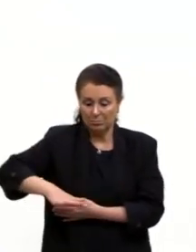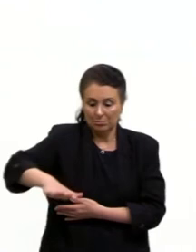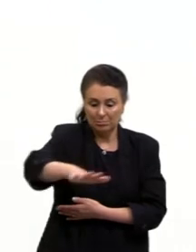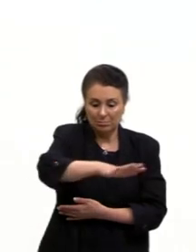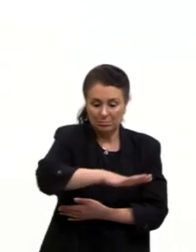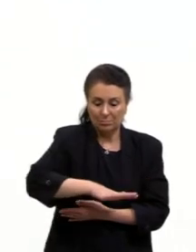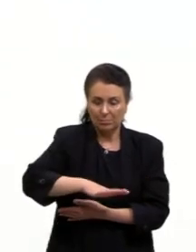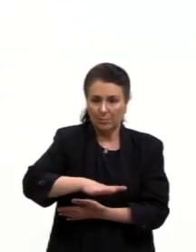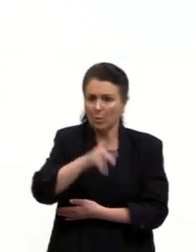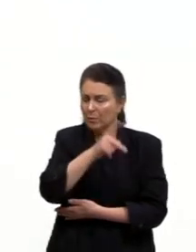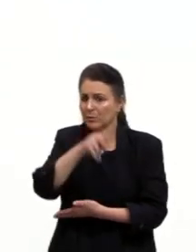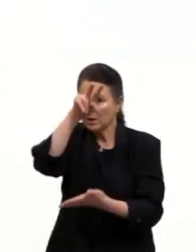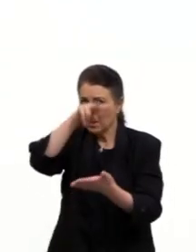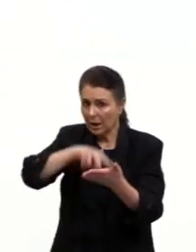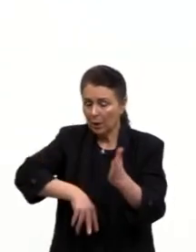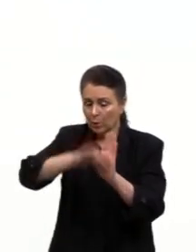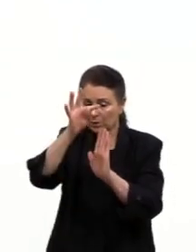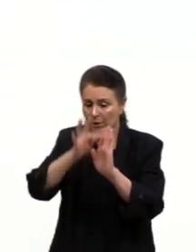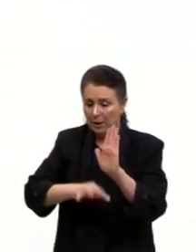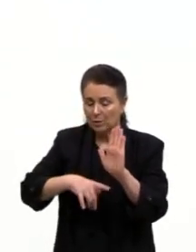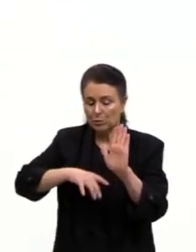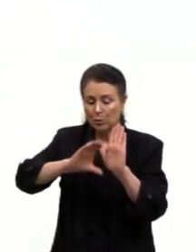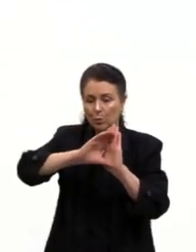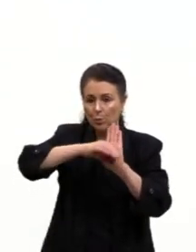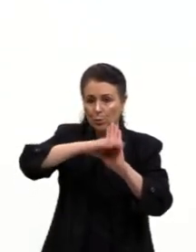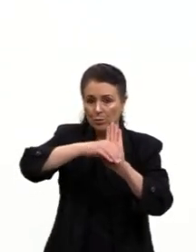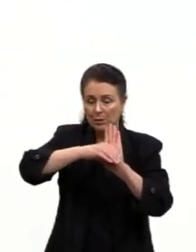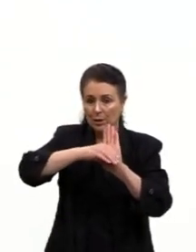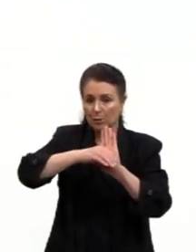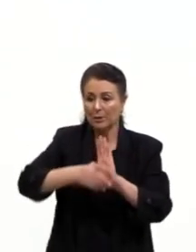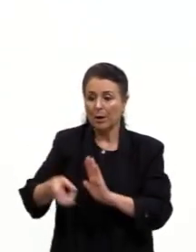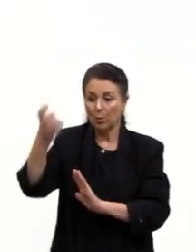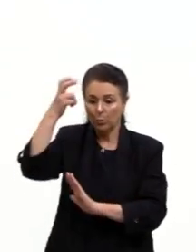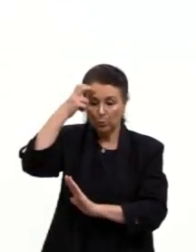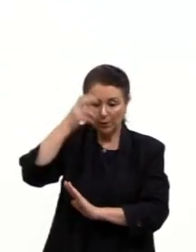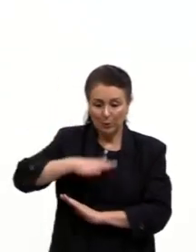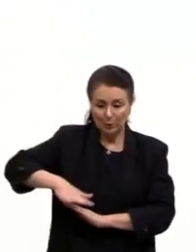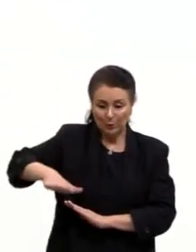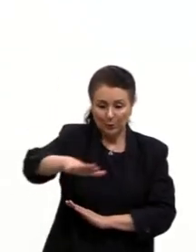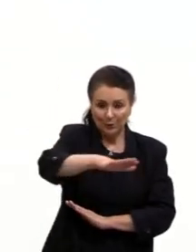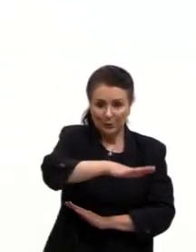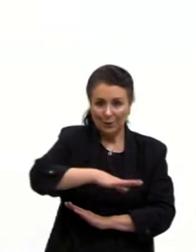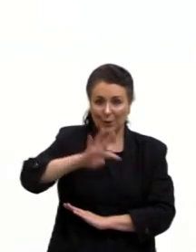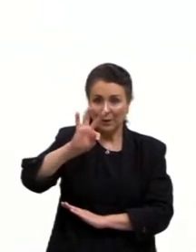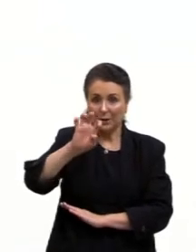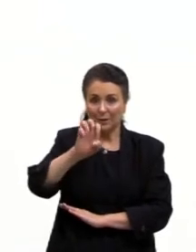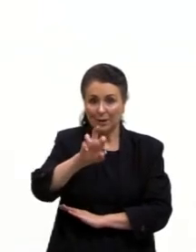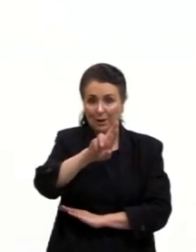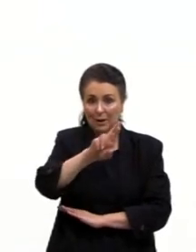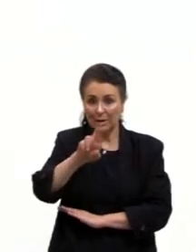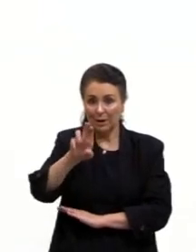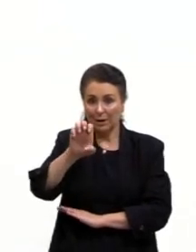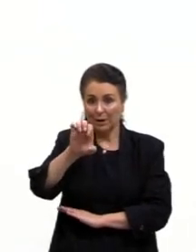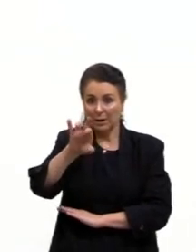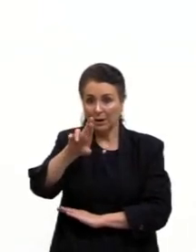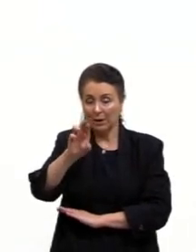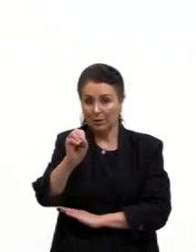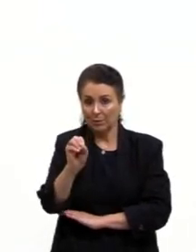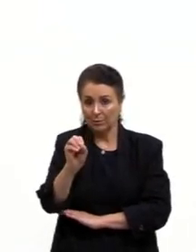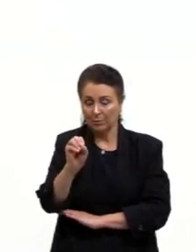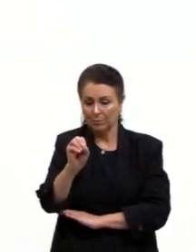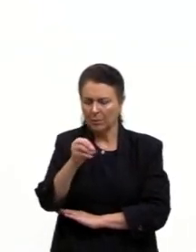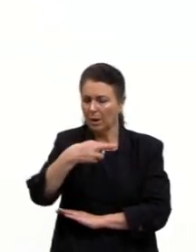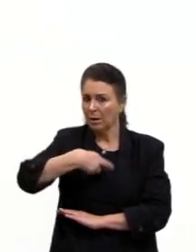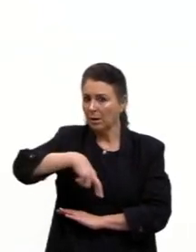texto que falava, tinha um conceito que era a cultura do terreiro. E ele falava o quê? Sobre o terreiro dessas religiões